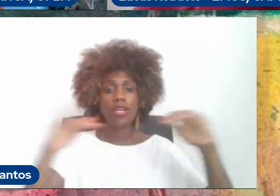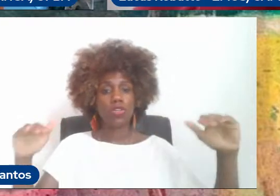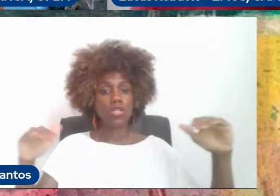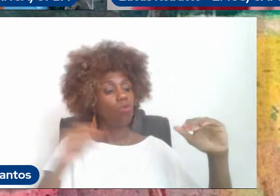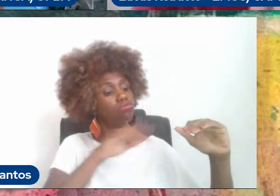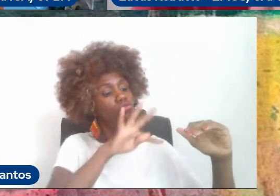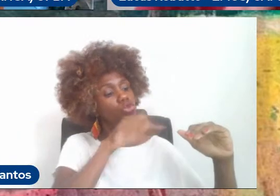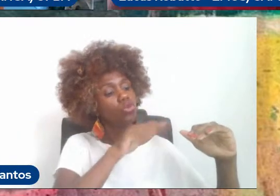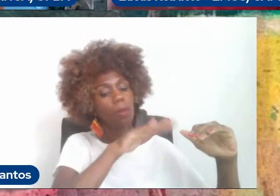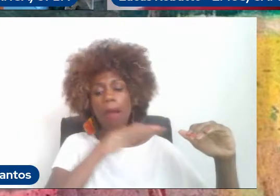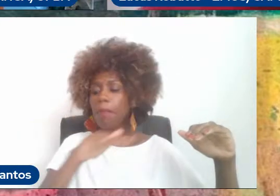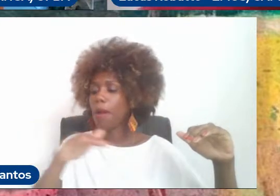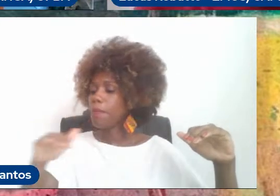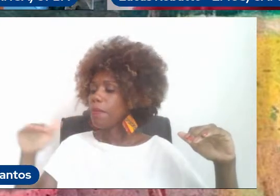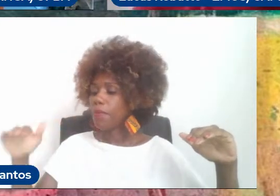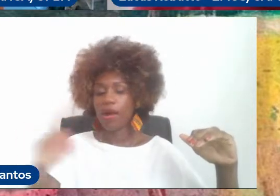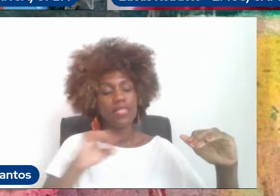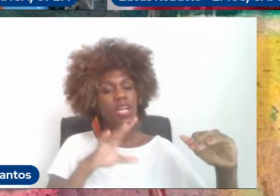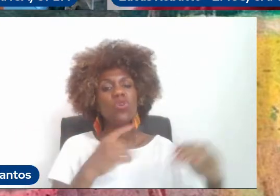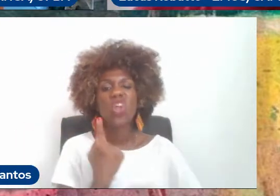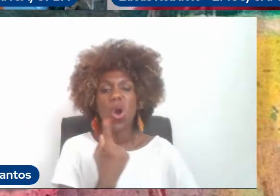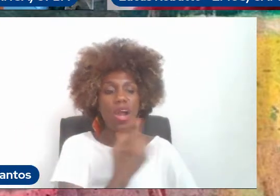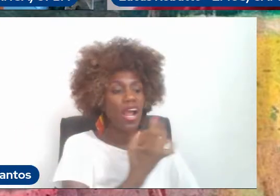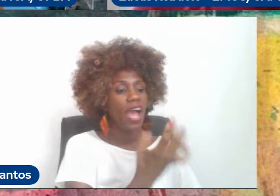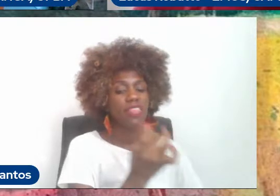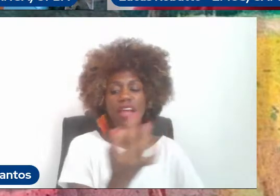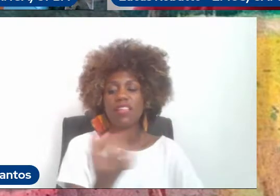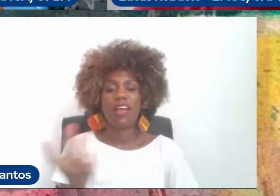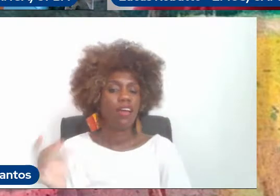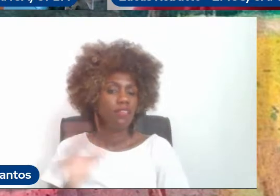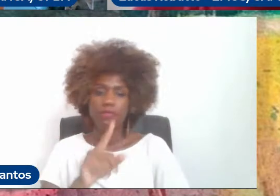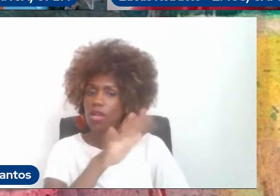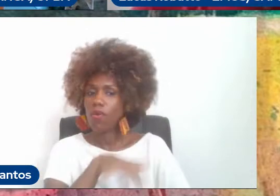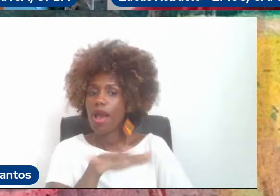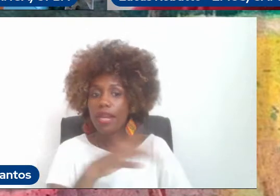sistema, não somente cada área isolada. Incluímos